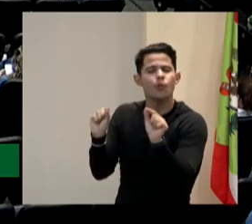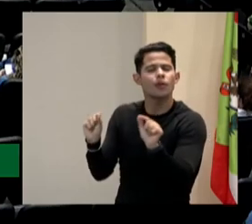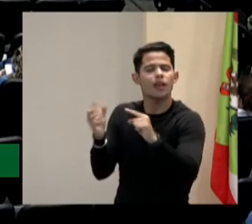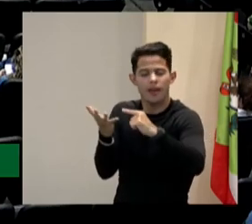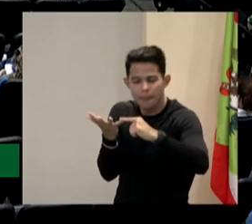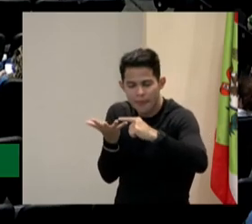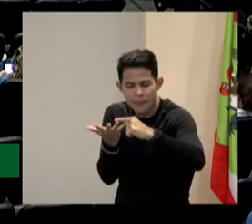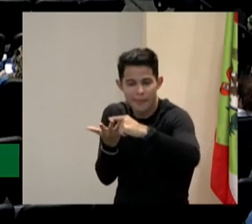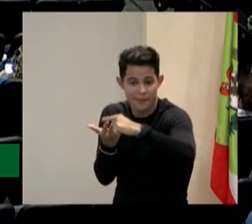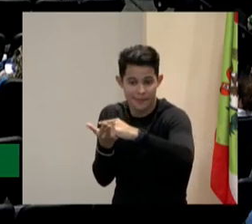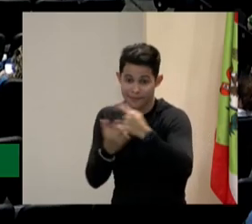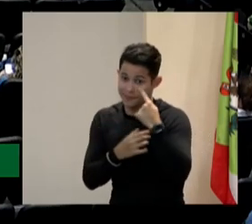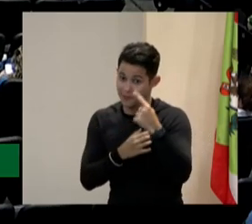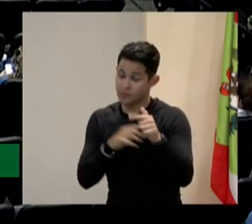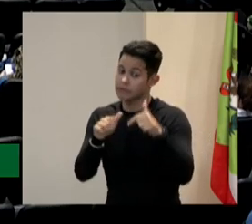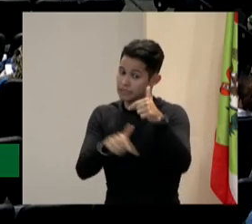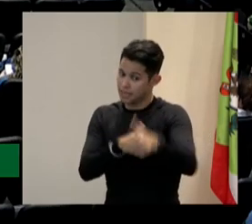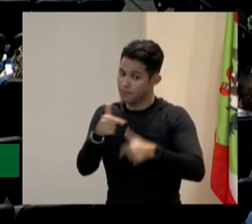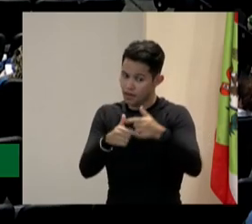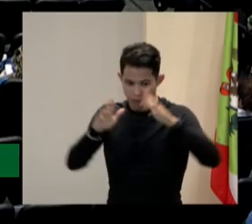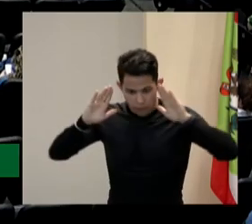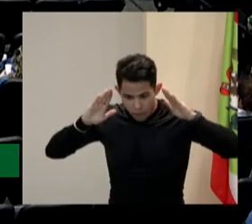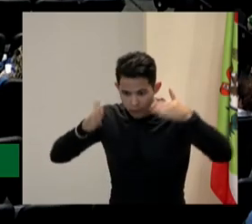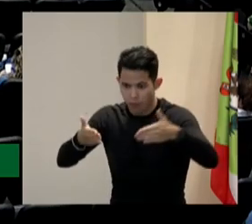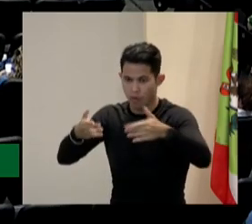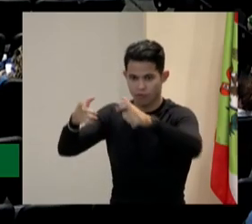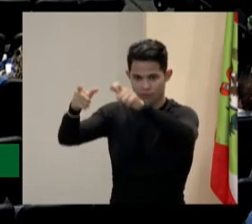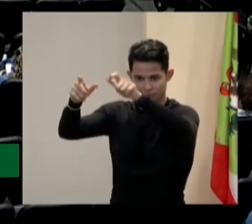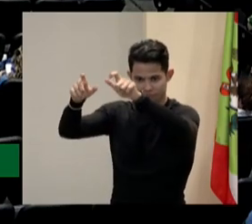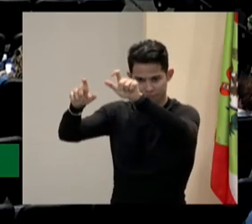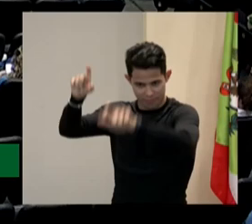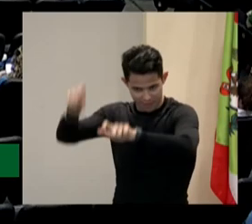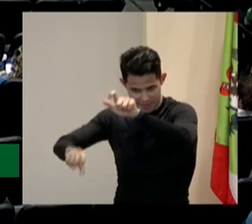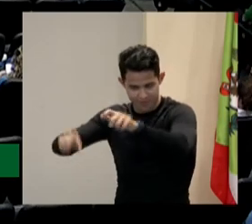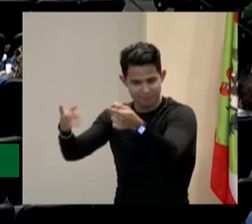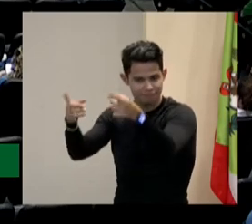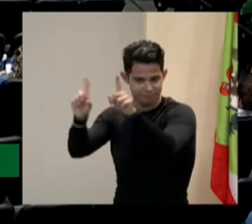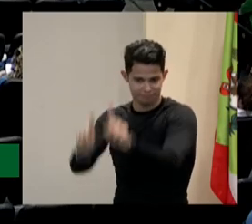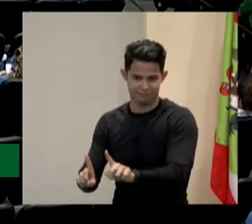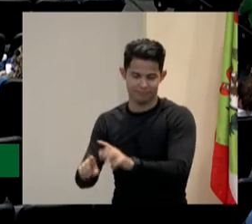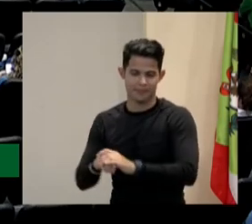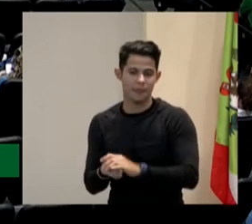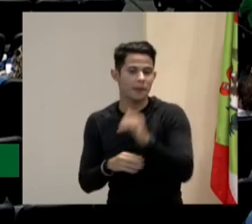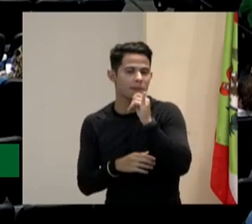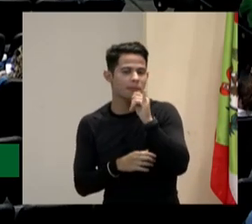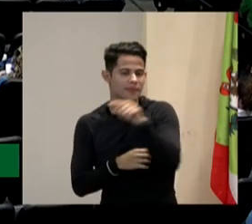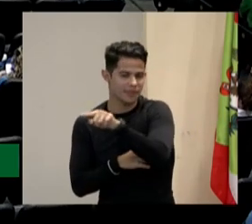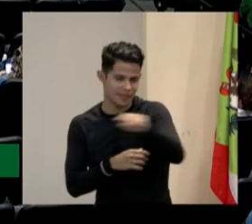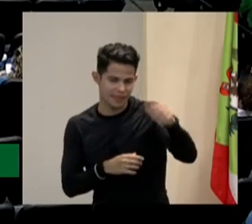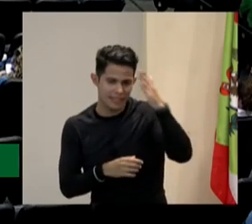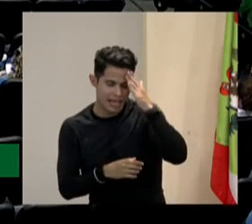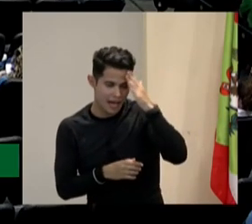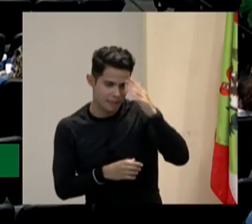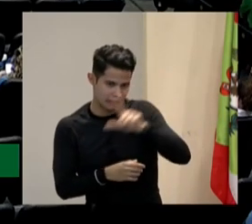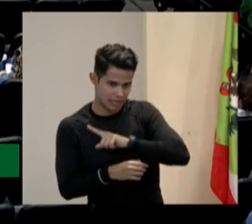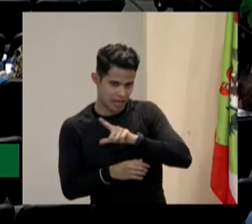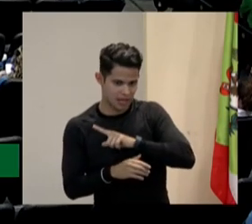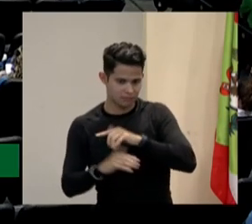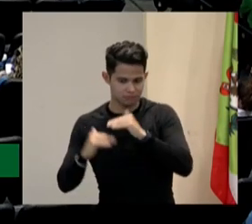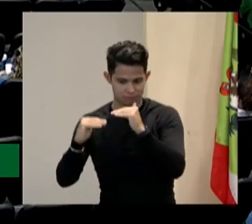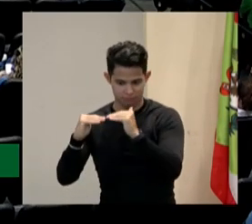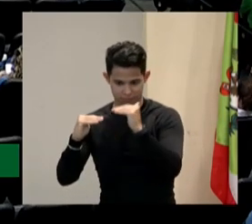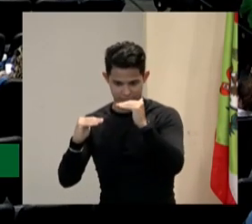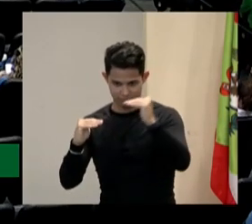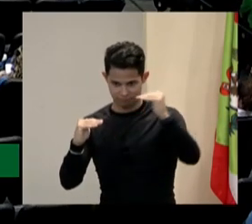com a questão do PCD aqui. Então todo mundo sabe que hoje 5%... Tem vários degraus aí. Mas